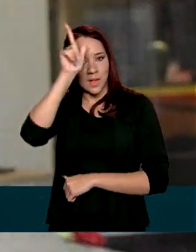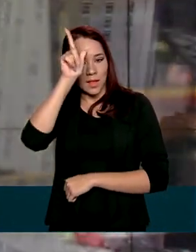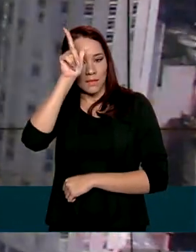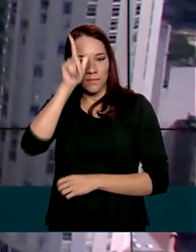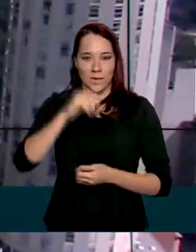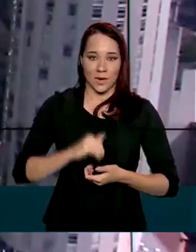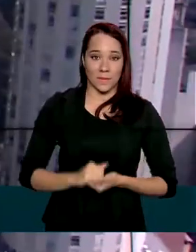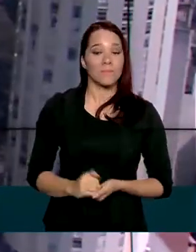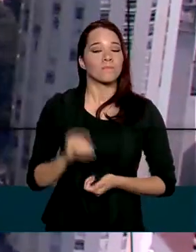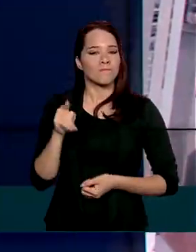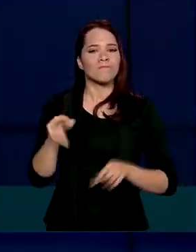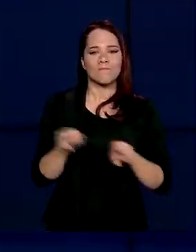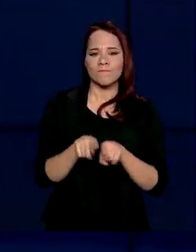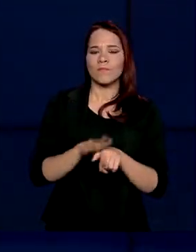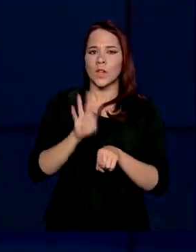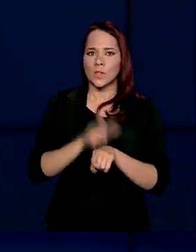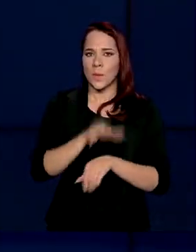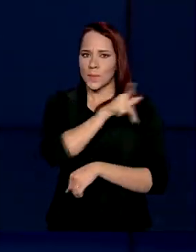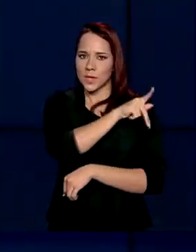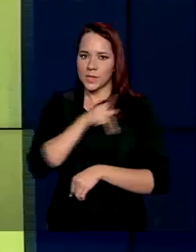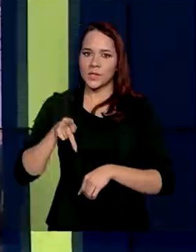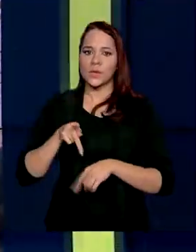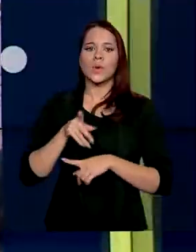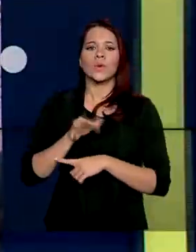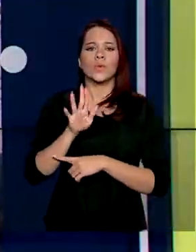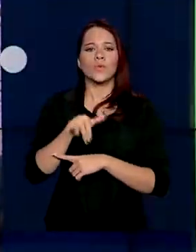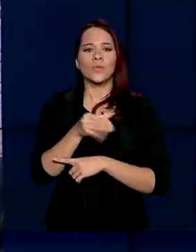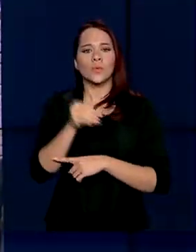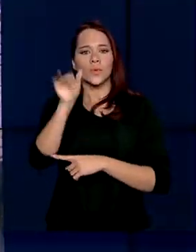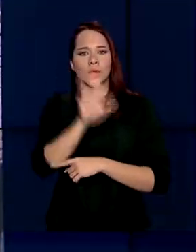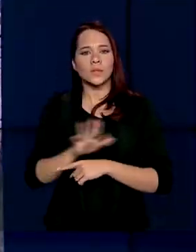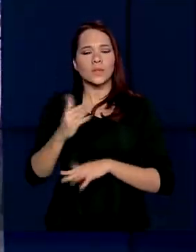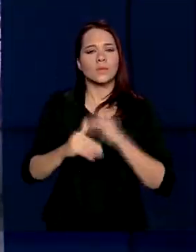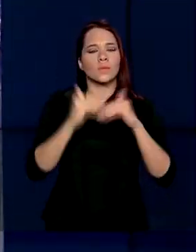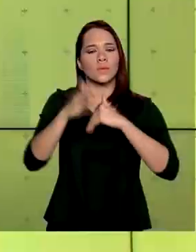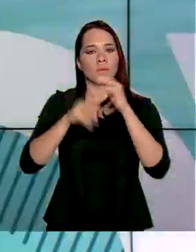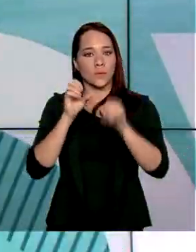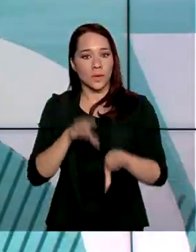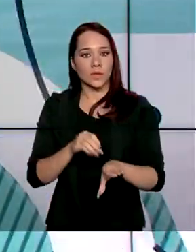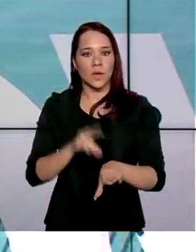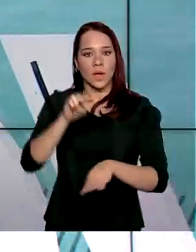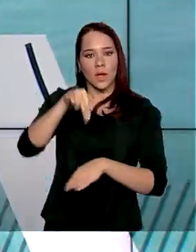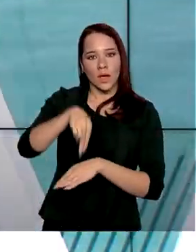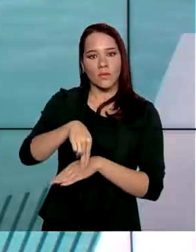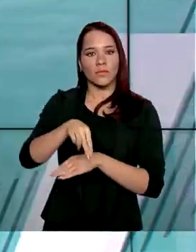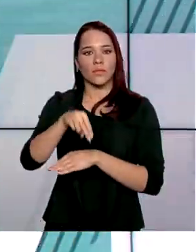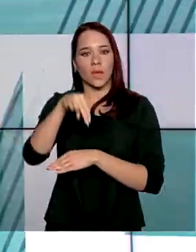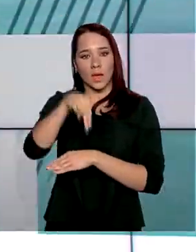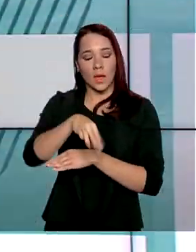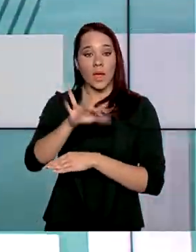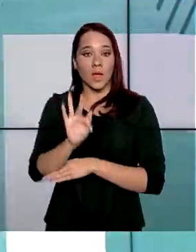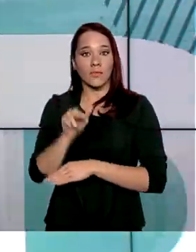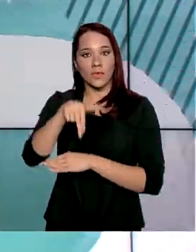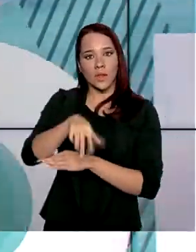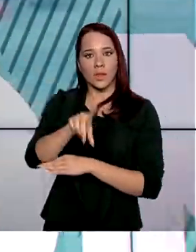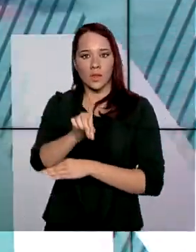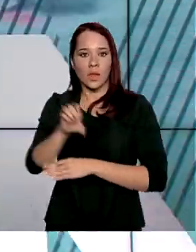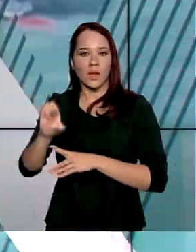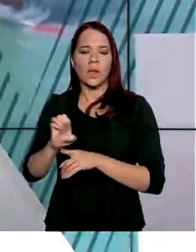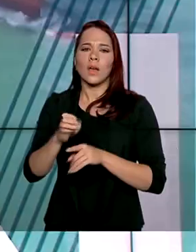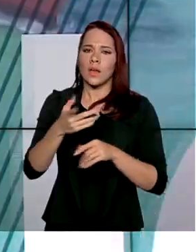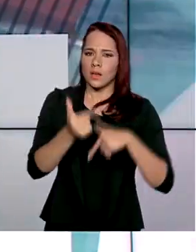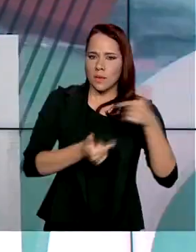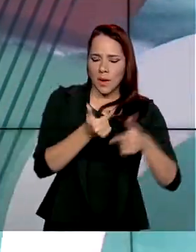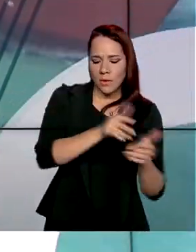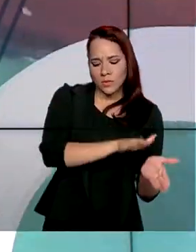Alemanha. Ele também presidiu o Fundo Nacional de Desenvolvimento da Educação, o FNDE, e atuou durante toda a transição